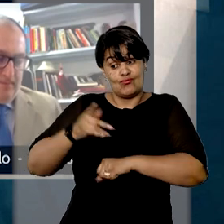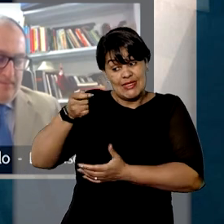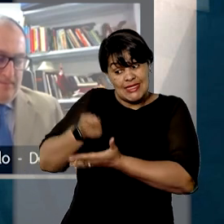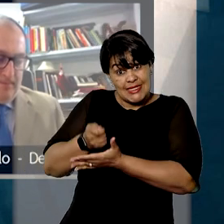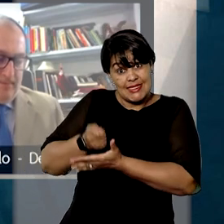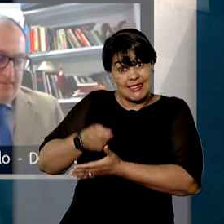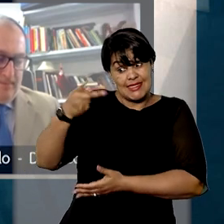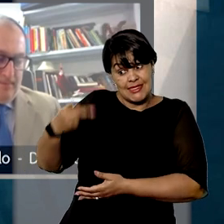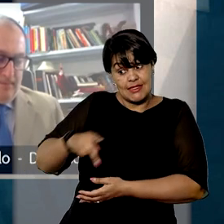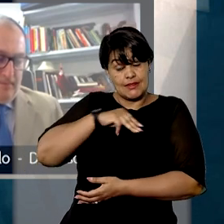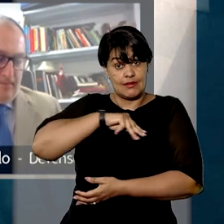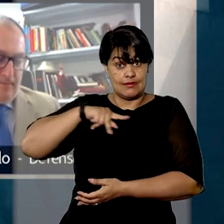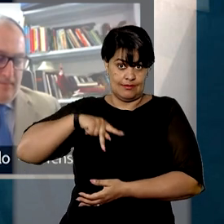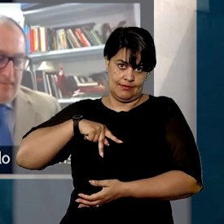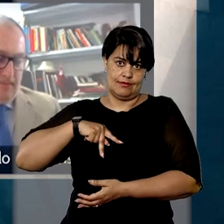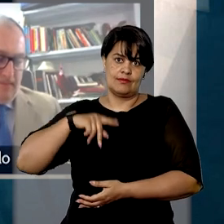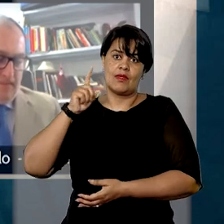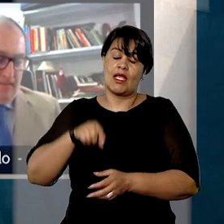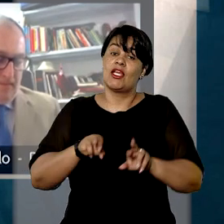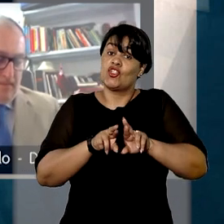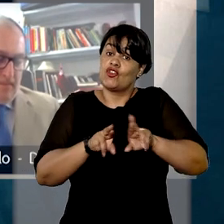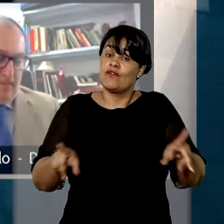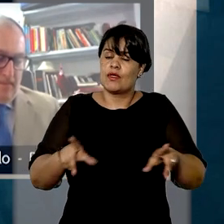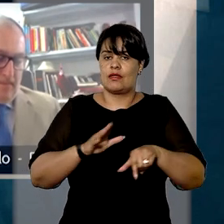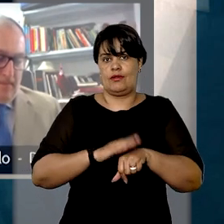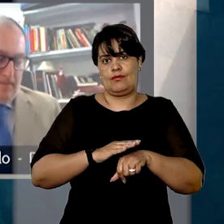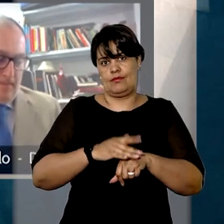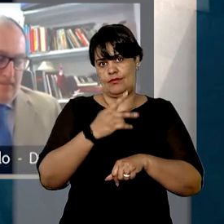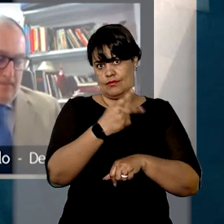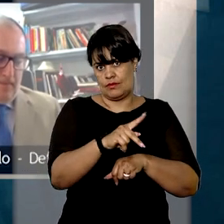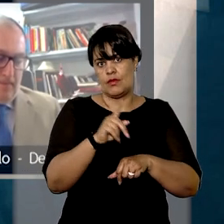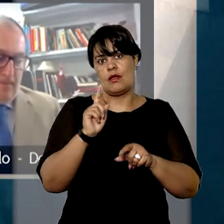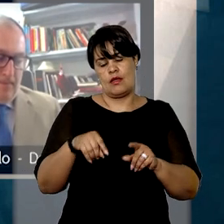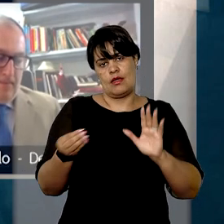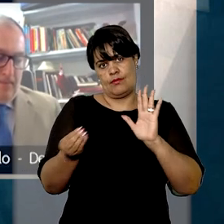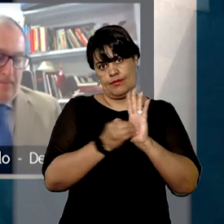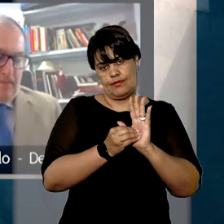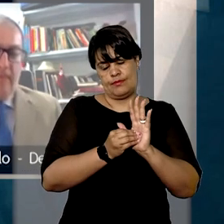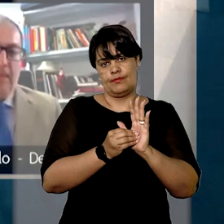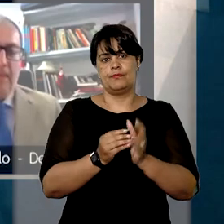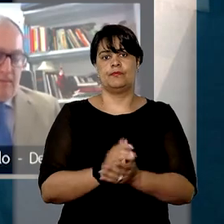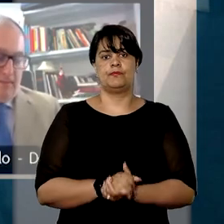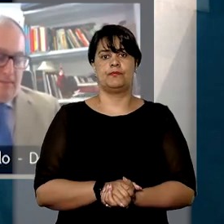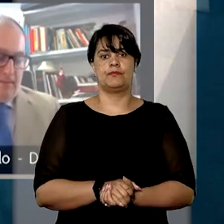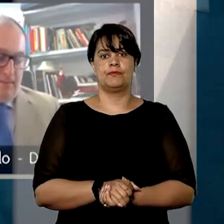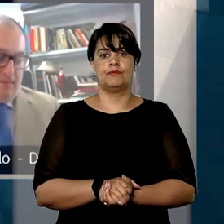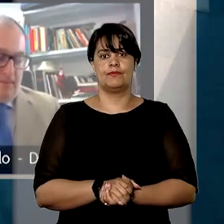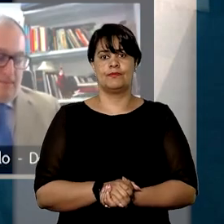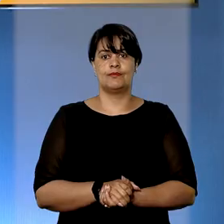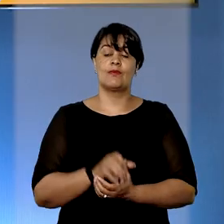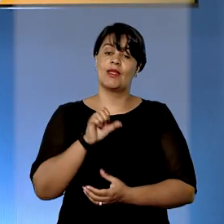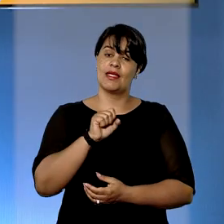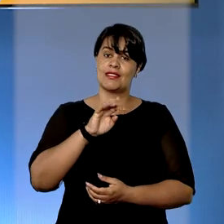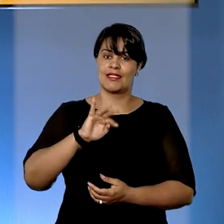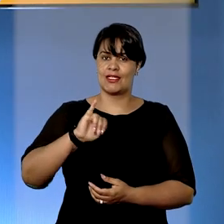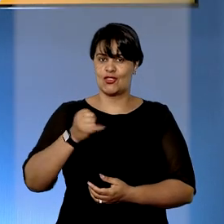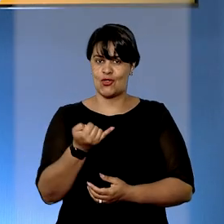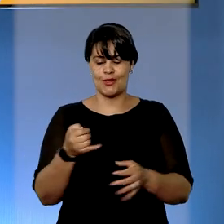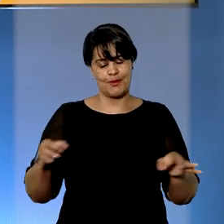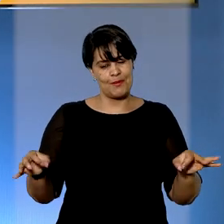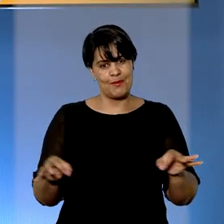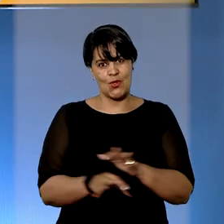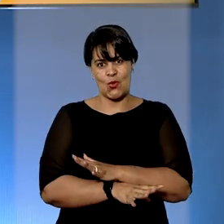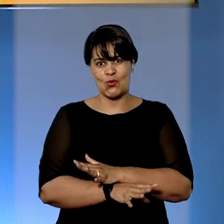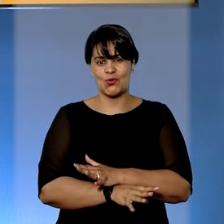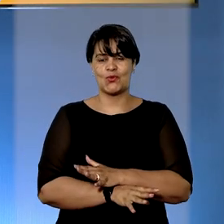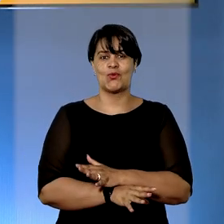penal que é diferente de uma simples faculdade do órgão, como foi apontado na instância de origem. E o STJ